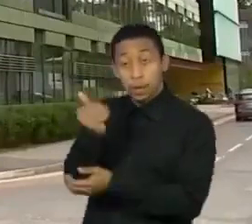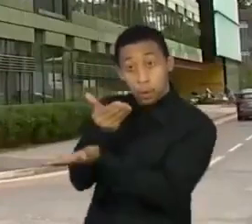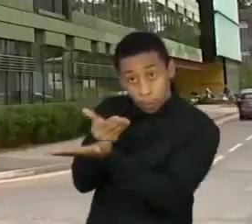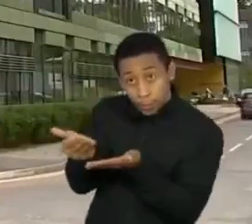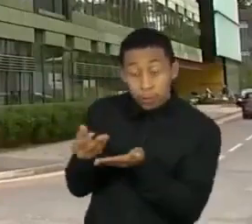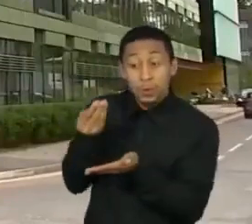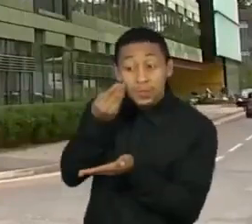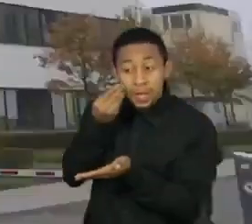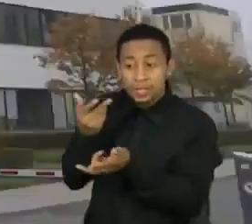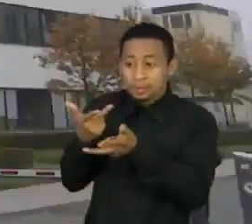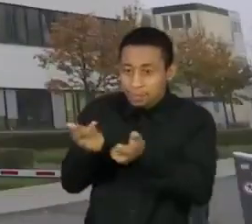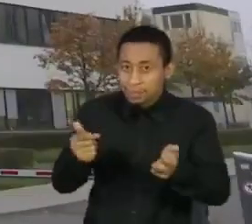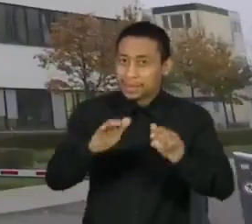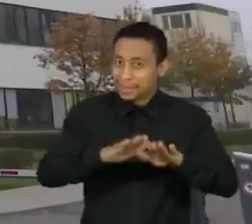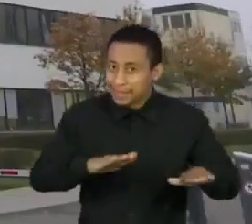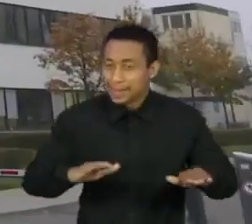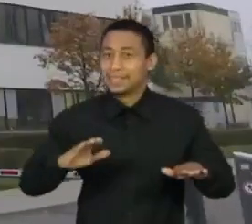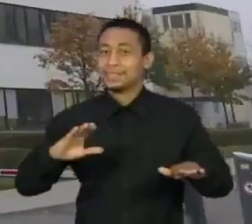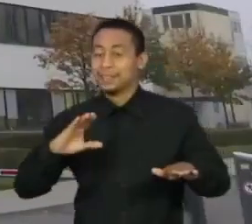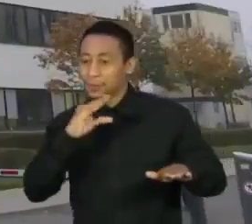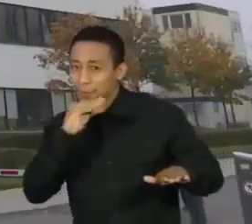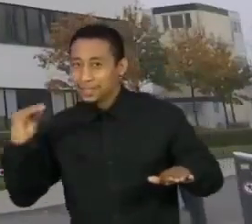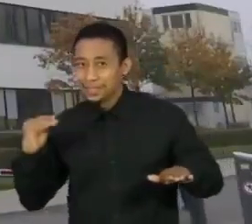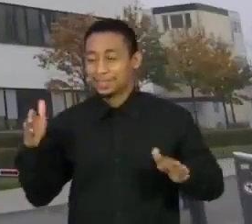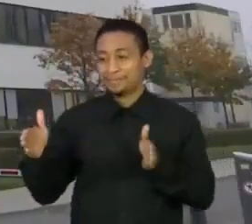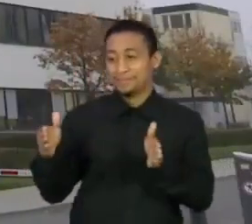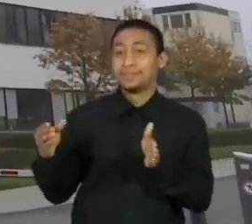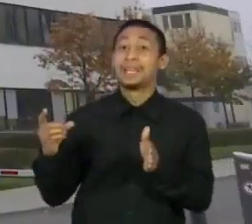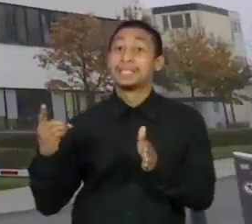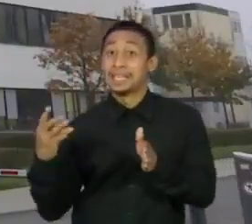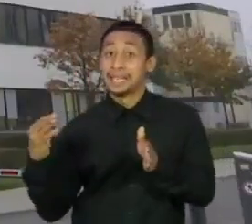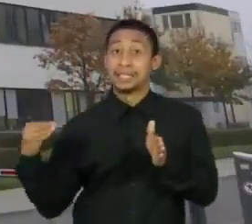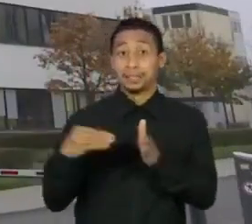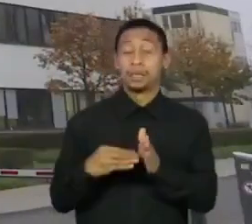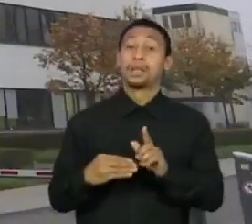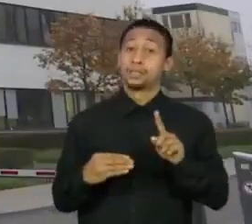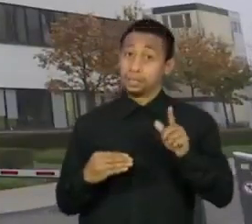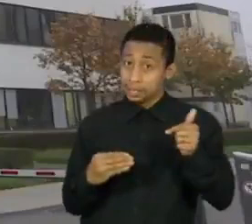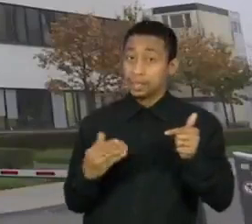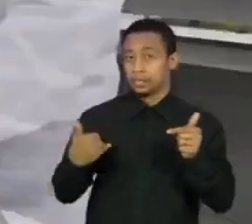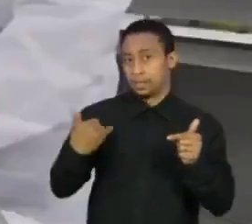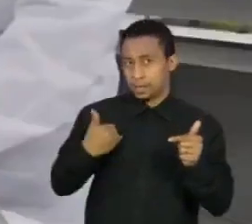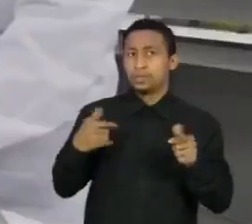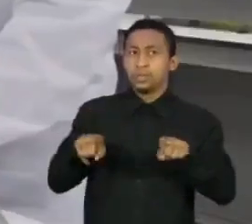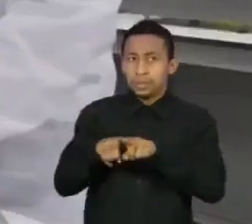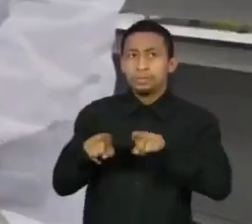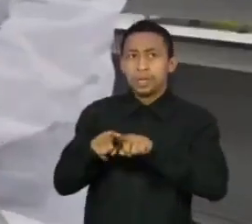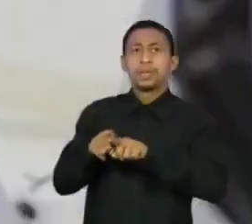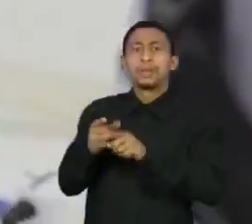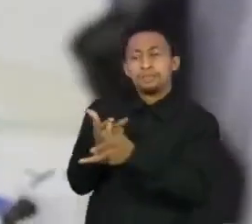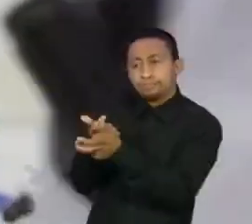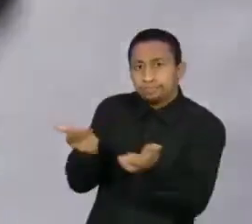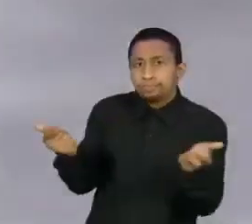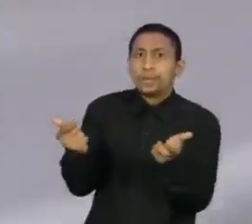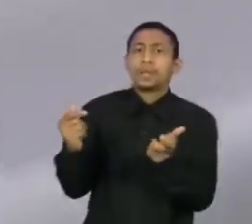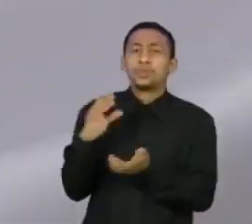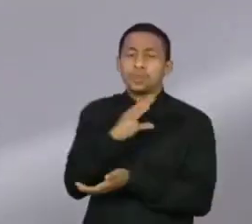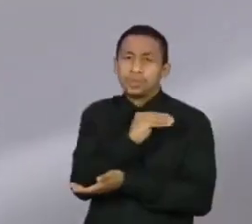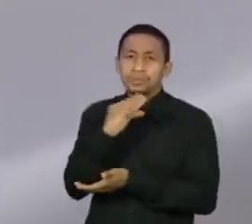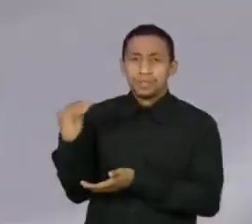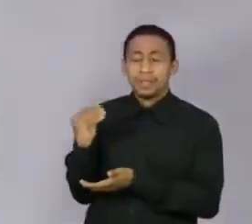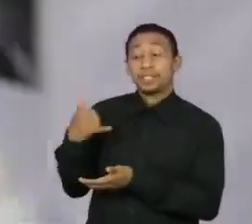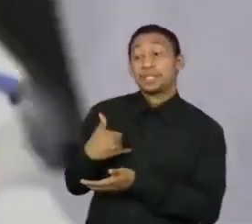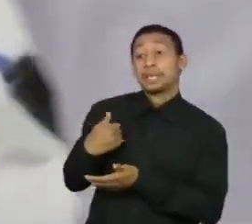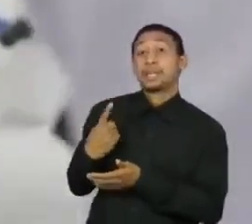e 17 anos de idade. Já a Pfizer e Moderna direcionam os testes em adolescentes a partir de 12 anos de idade.